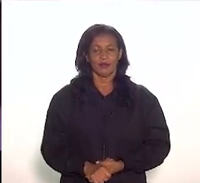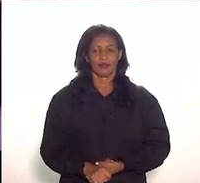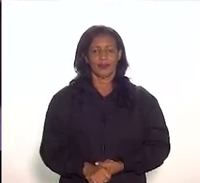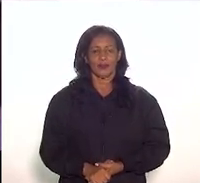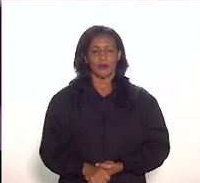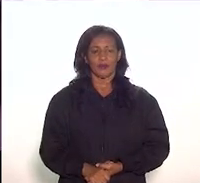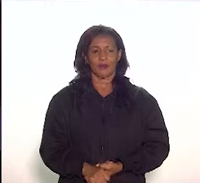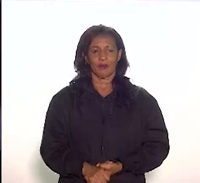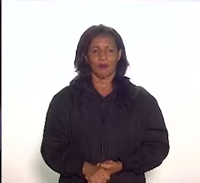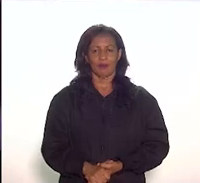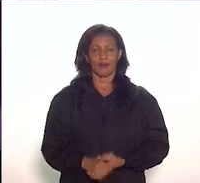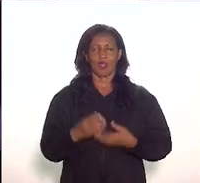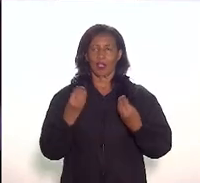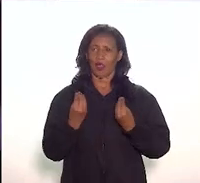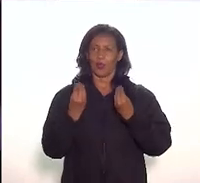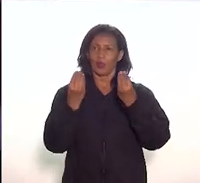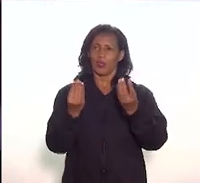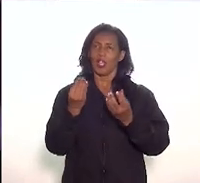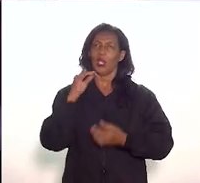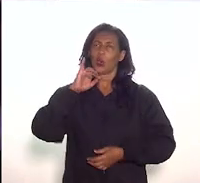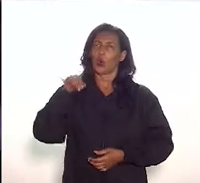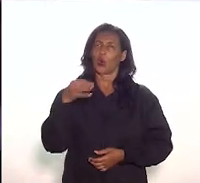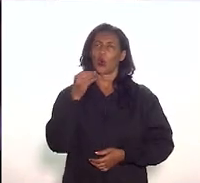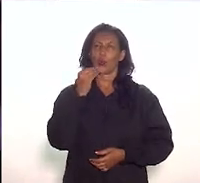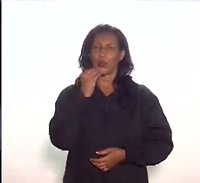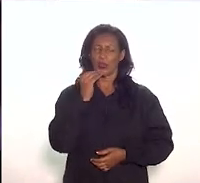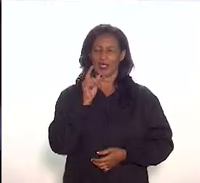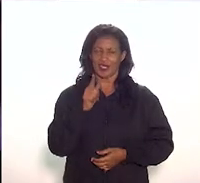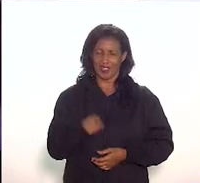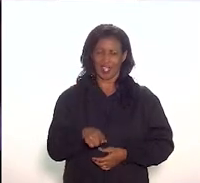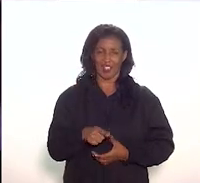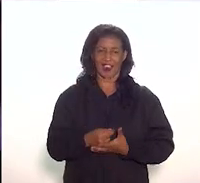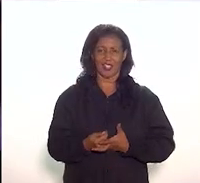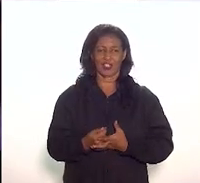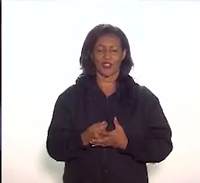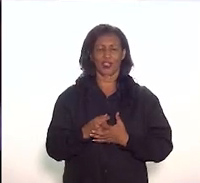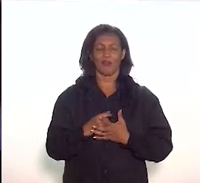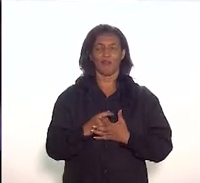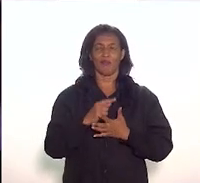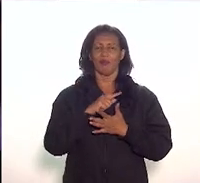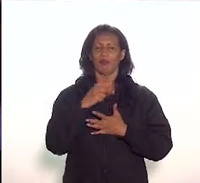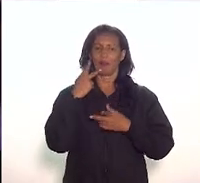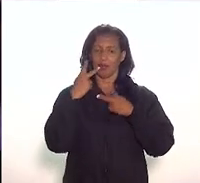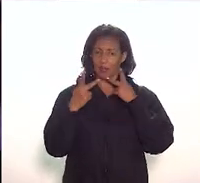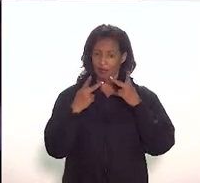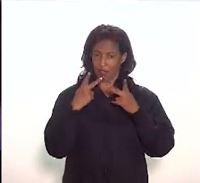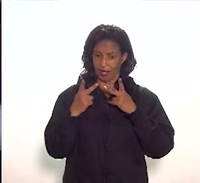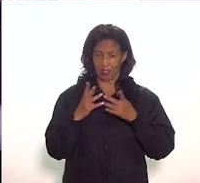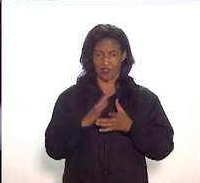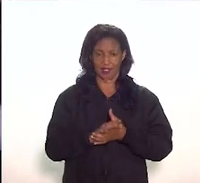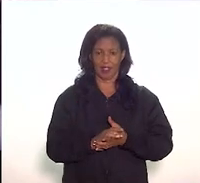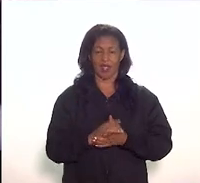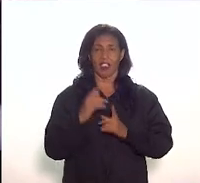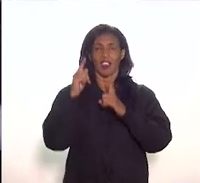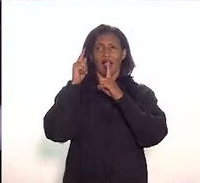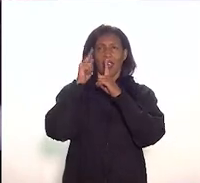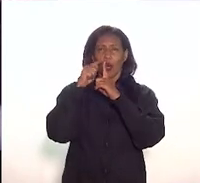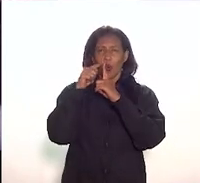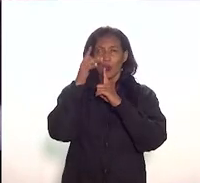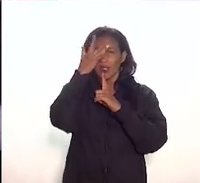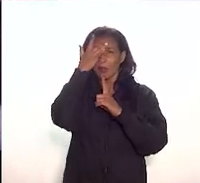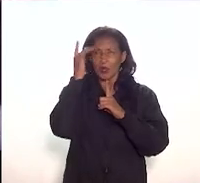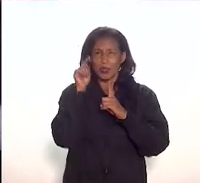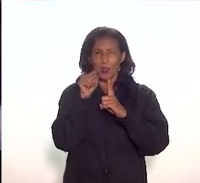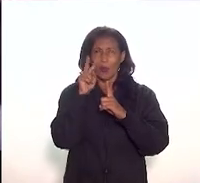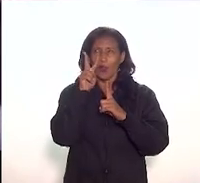dei o espaço né ofereci a oportunidade para falar eu a única pessoa que eu estou vendo aqui